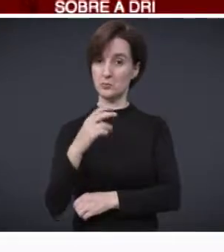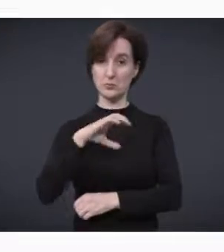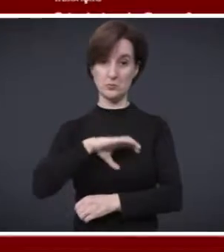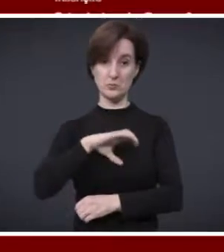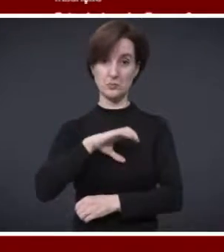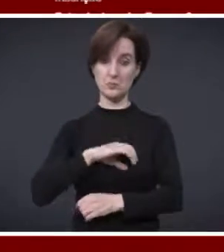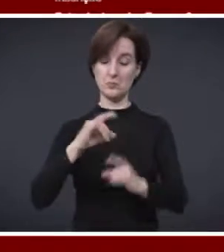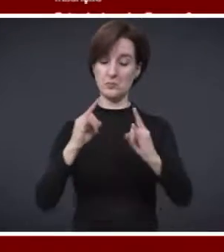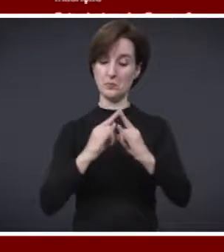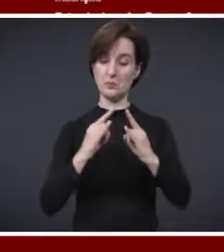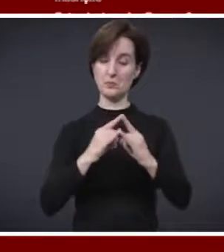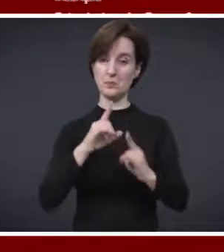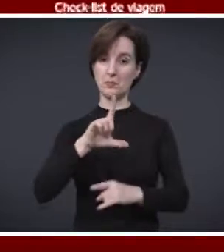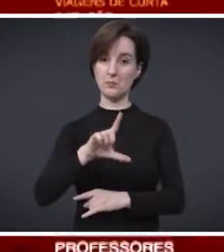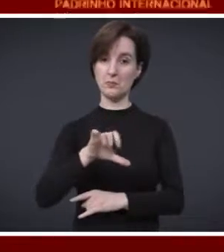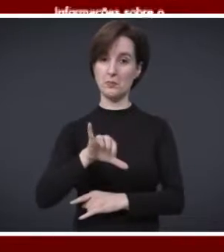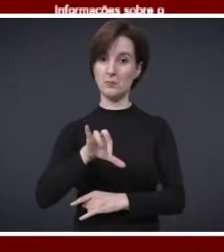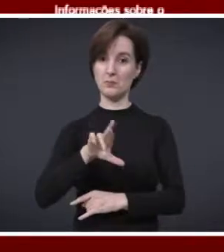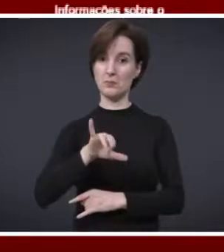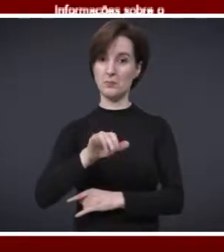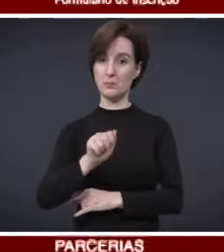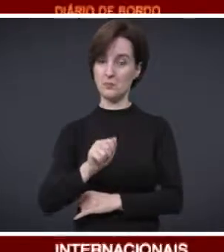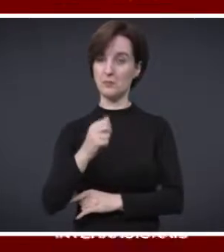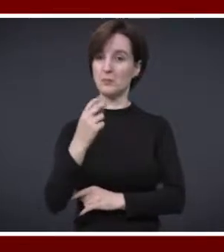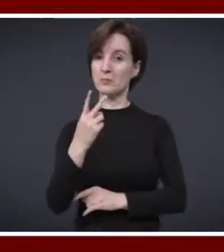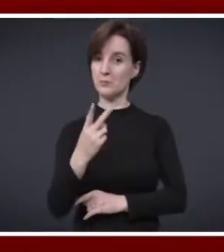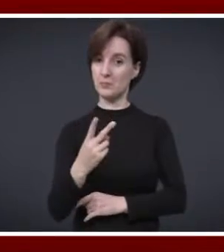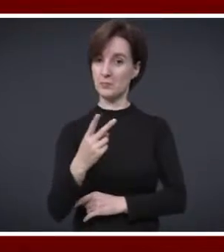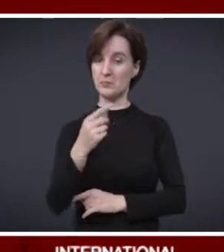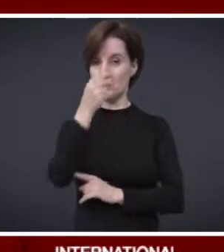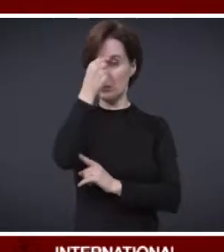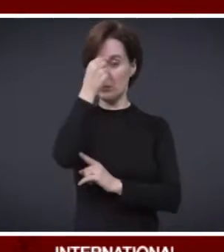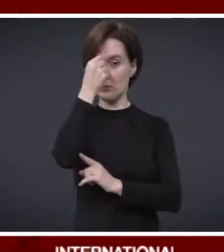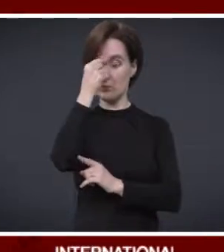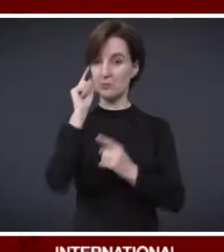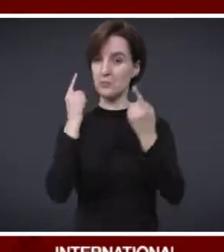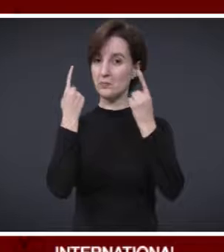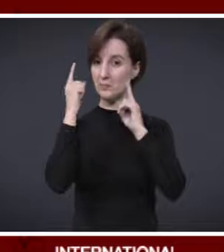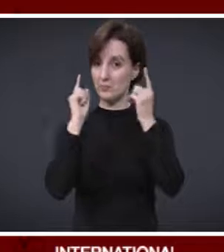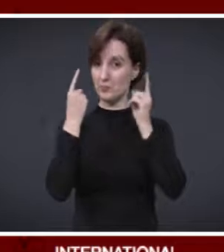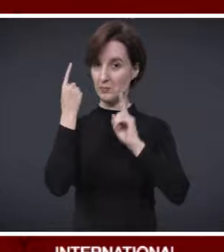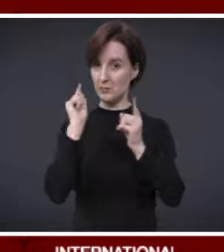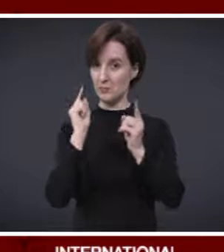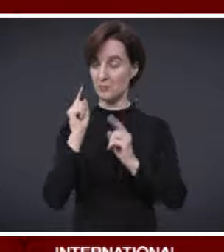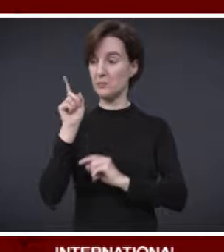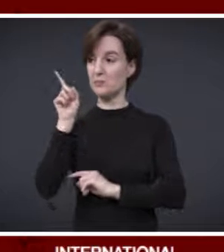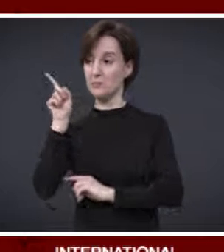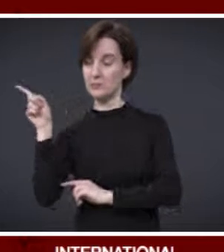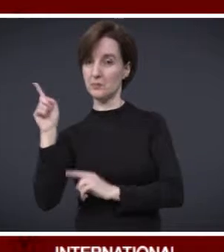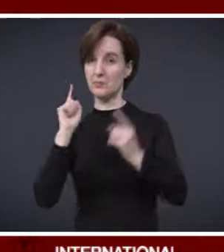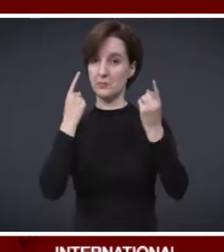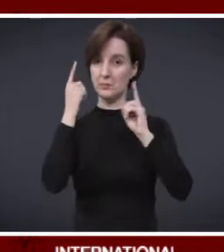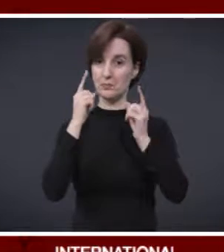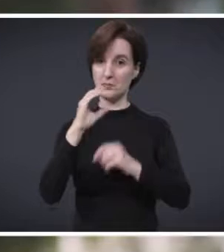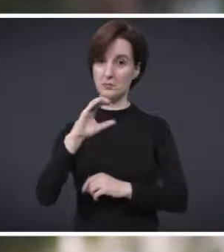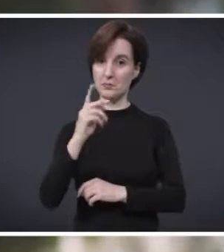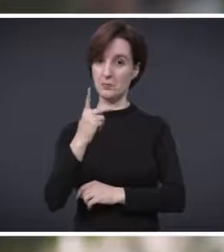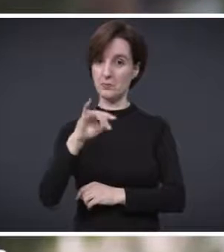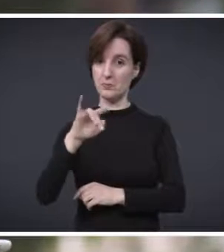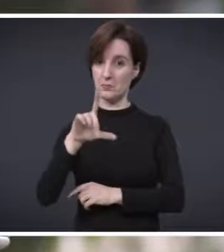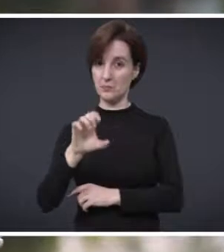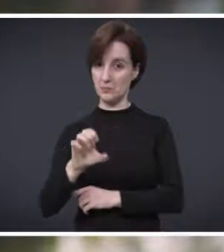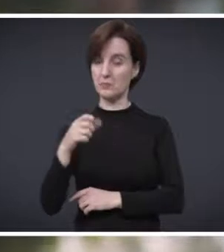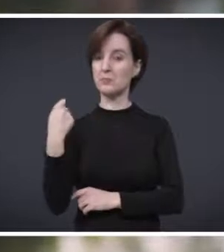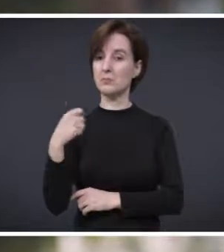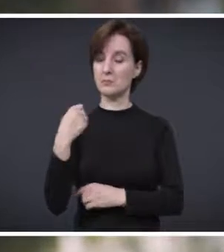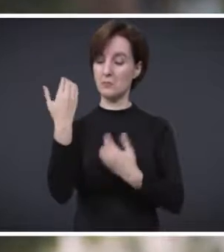Duas no Instituto Politécnico de Leiria, em Portugal, e duas para a Universidade do Pacífico, no Chile. Para essa universidade, é